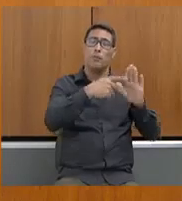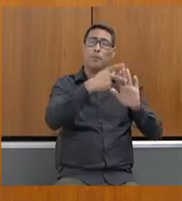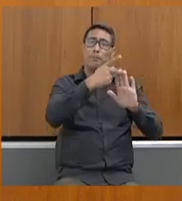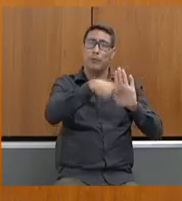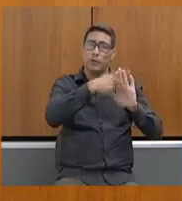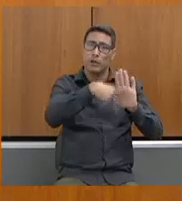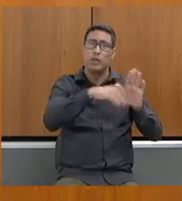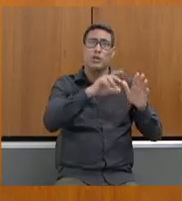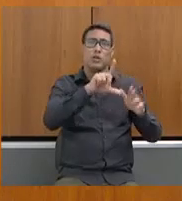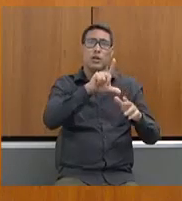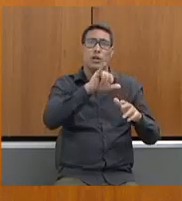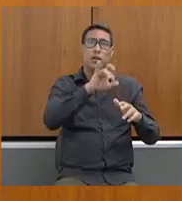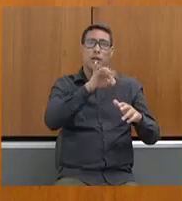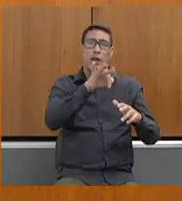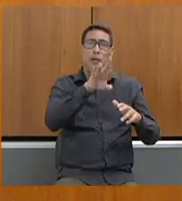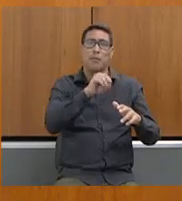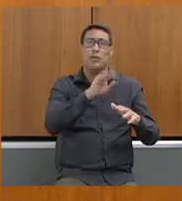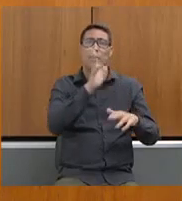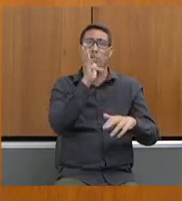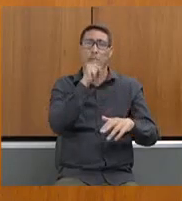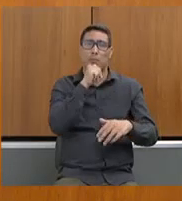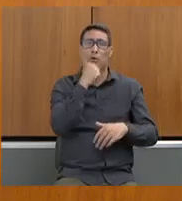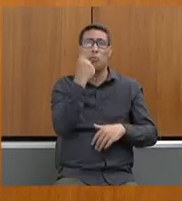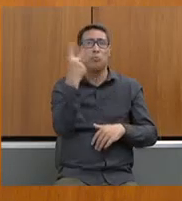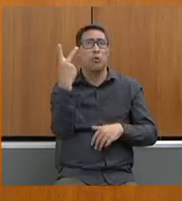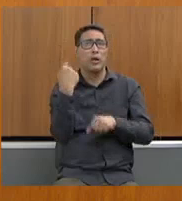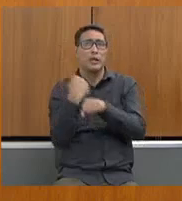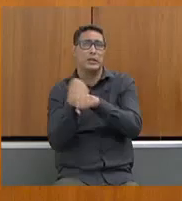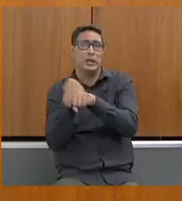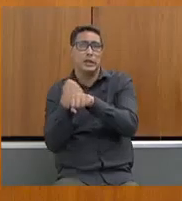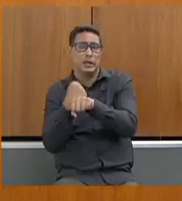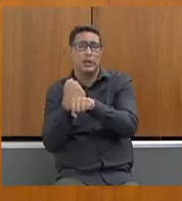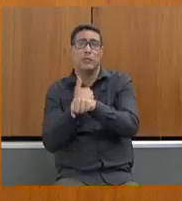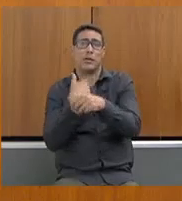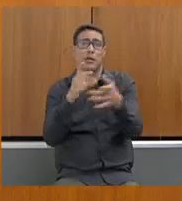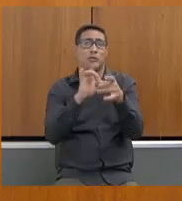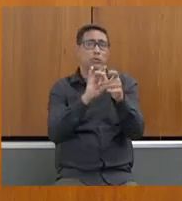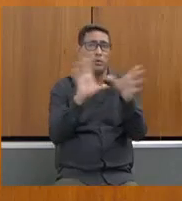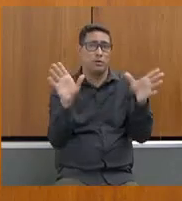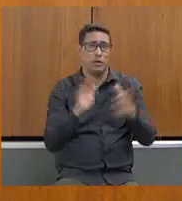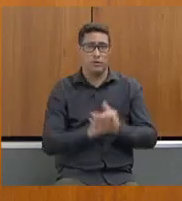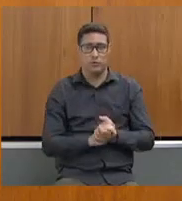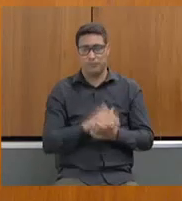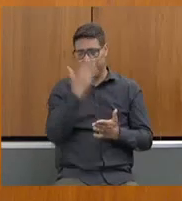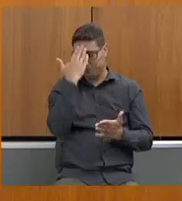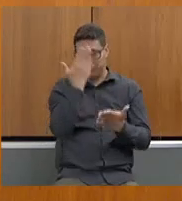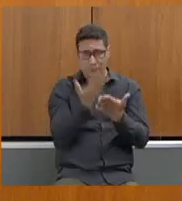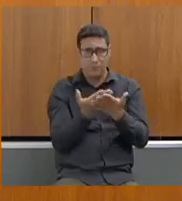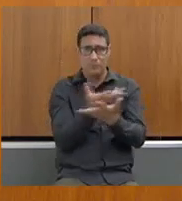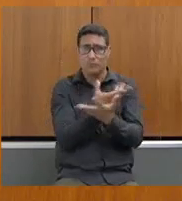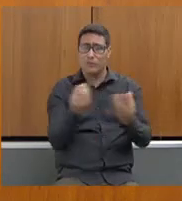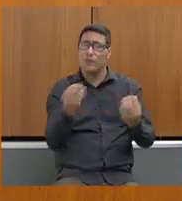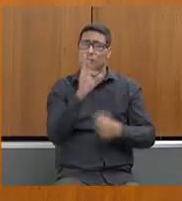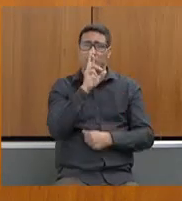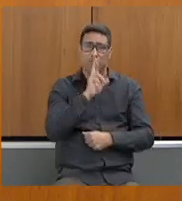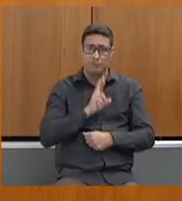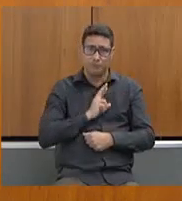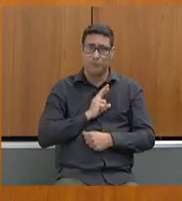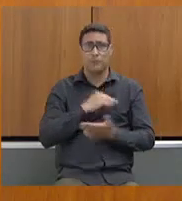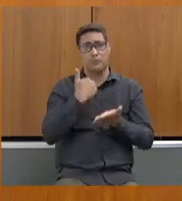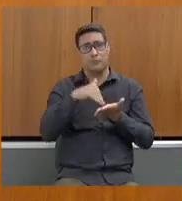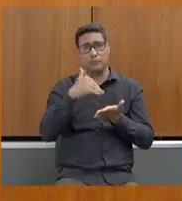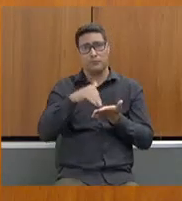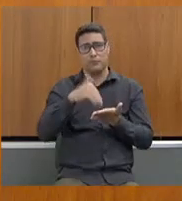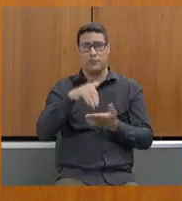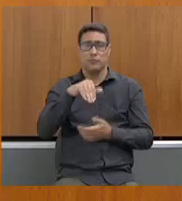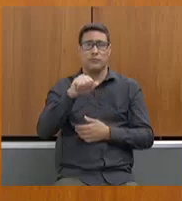esse licenciamento seja autorizado. Então, acredito muito e já tive respostas da secretária Marília nesse sentido,